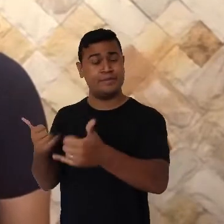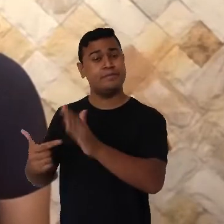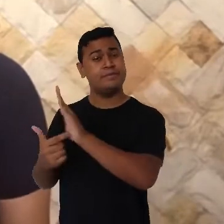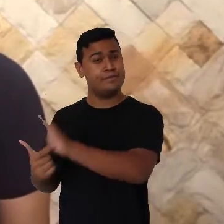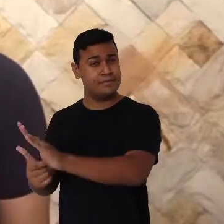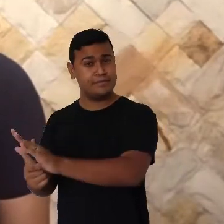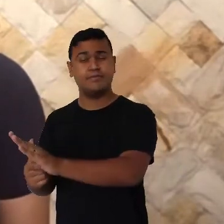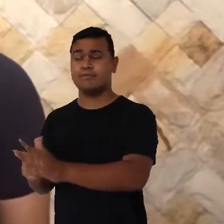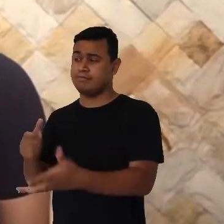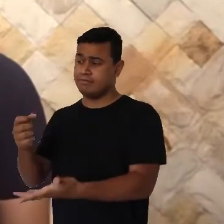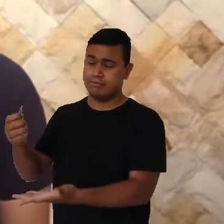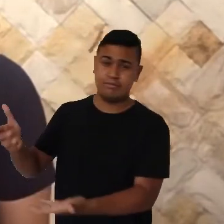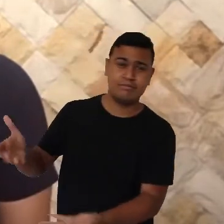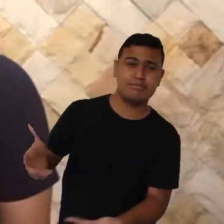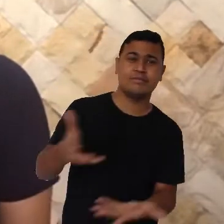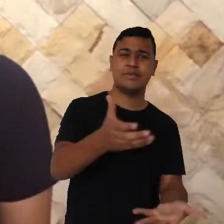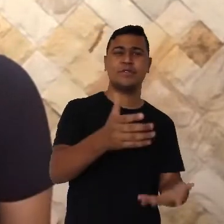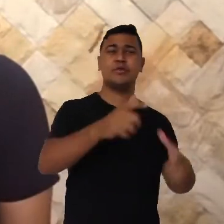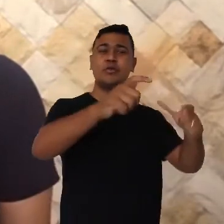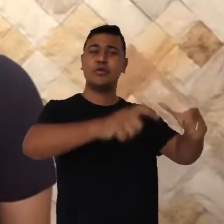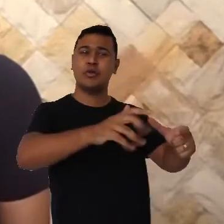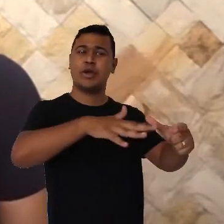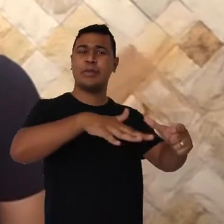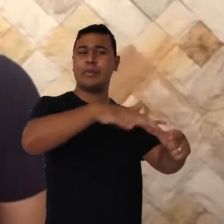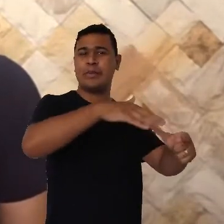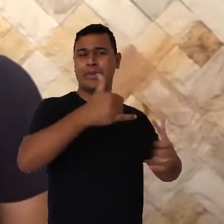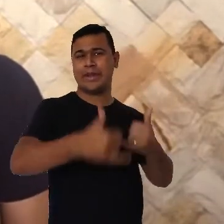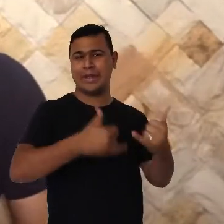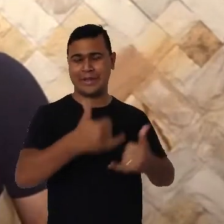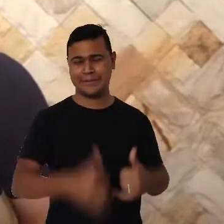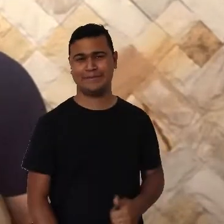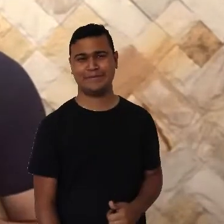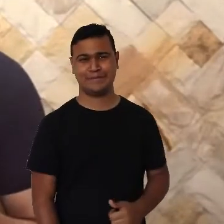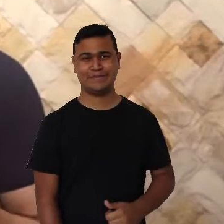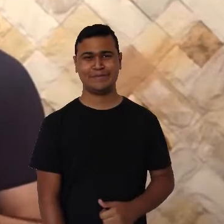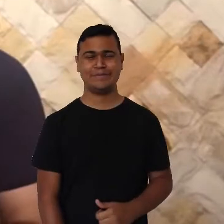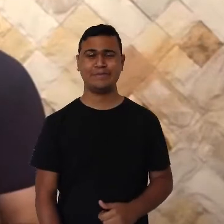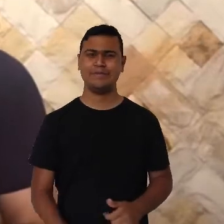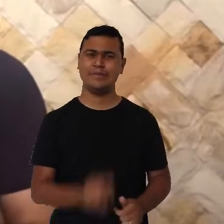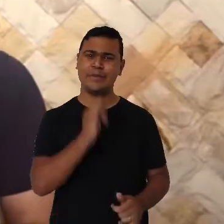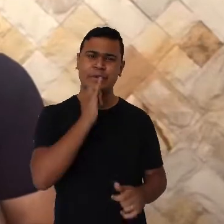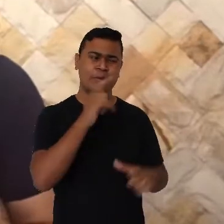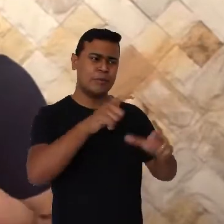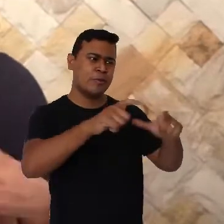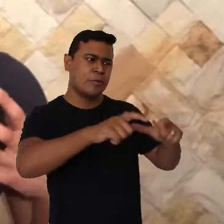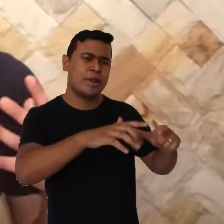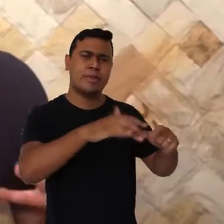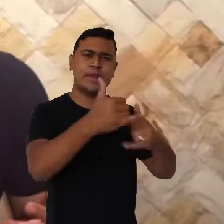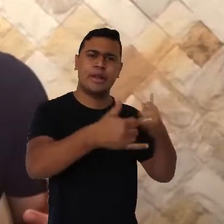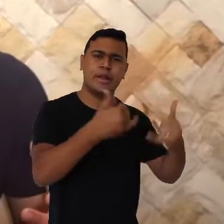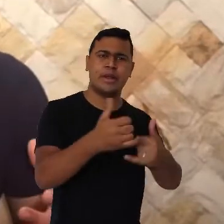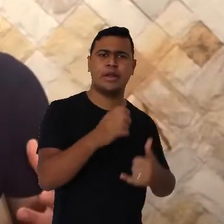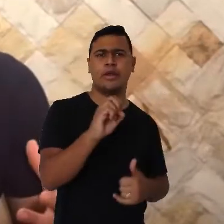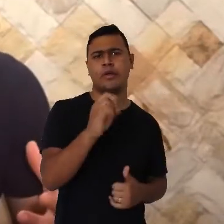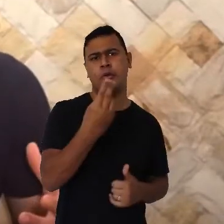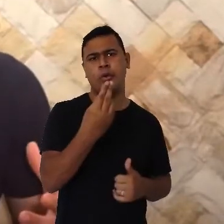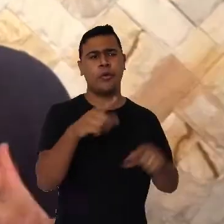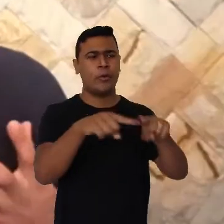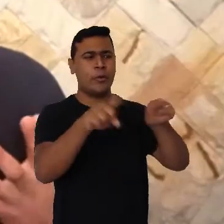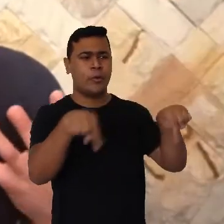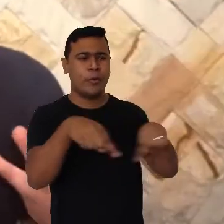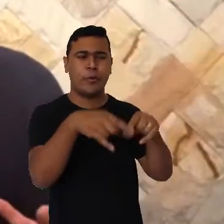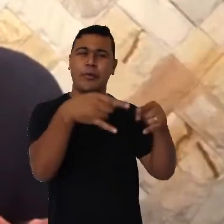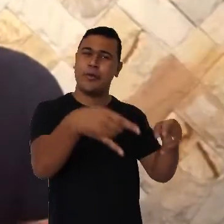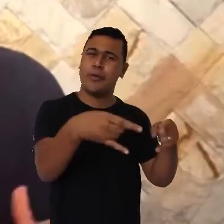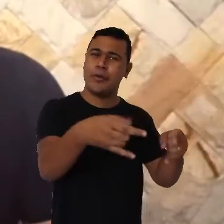para o local em que as brincadeiras costumam acontecer, seja o cantinho da brincadeira, ou o quartinho da brincadeira.